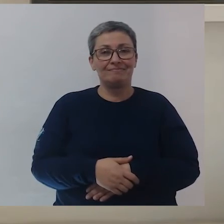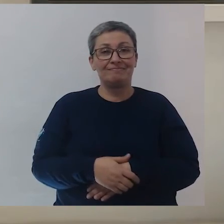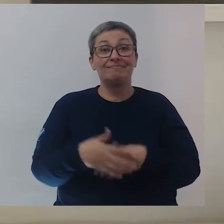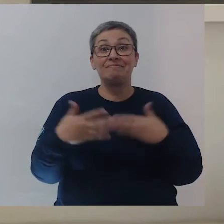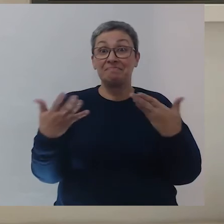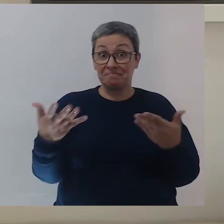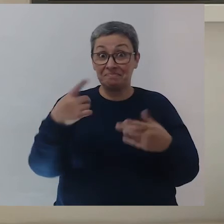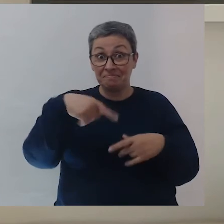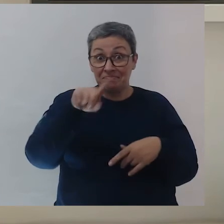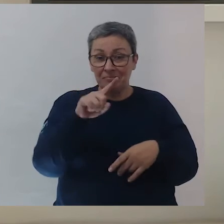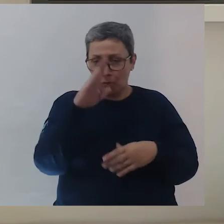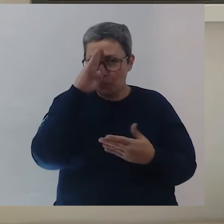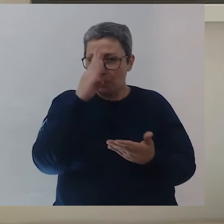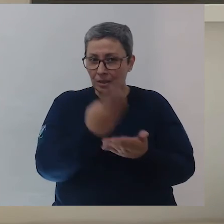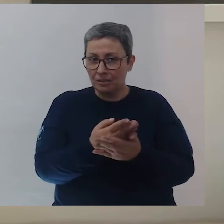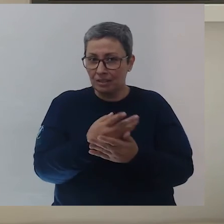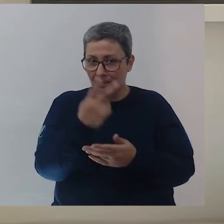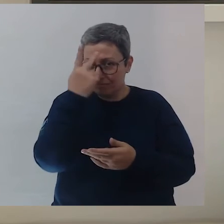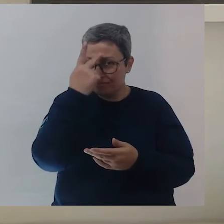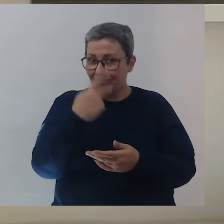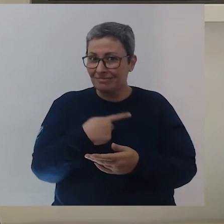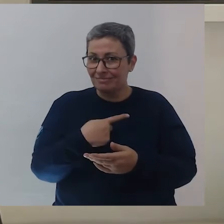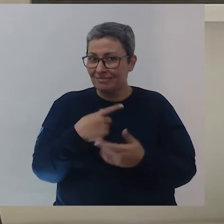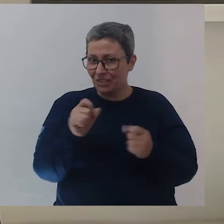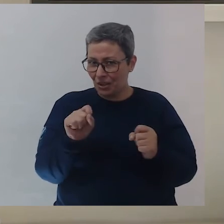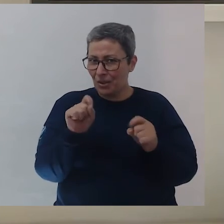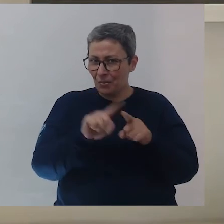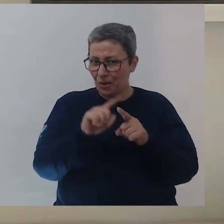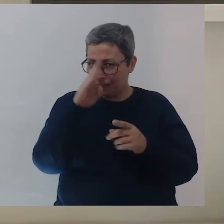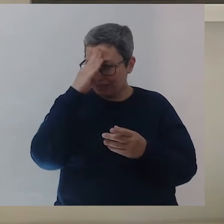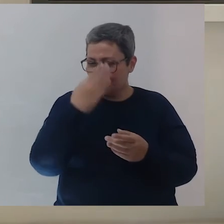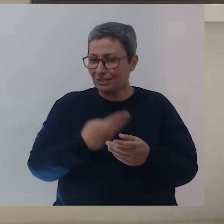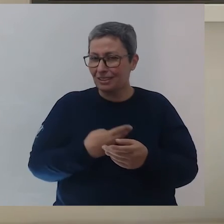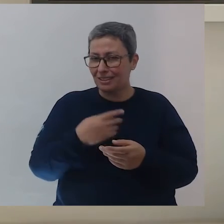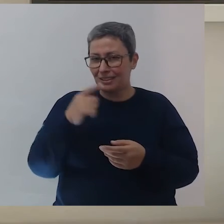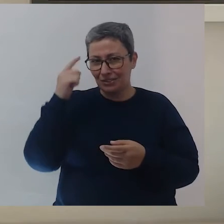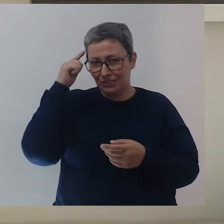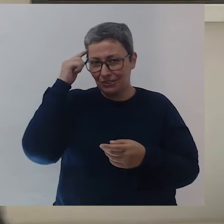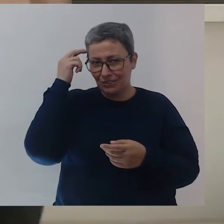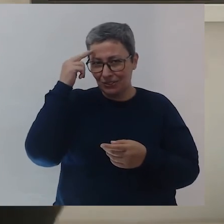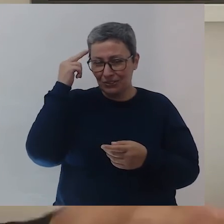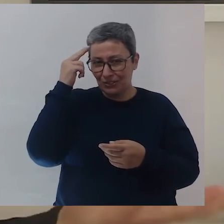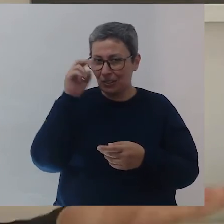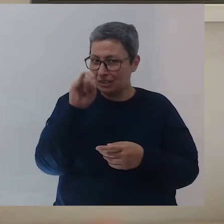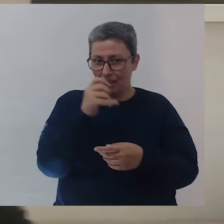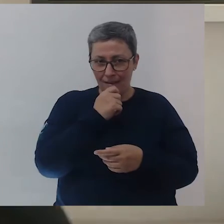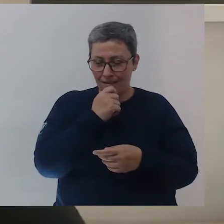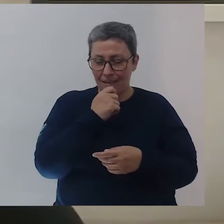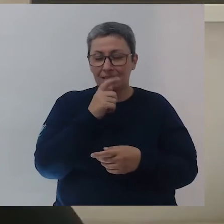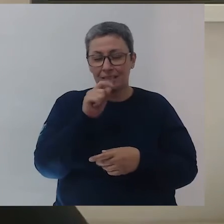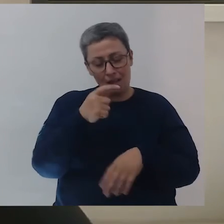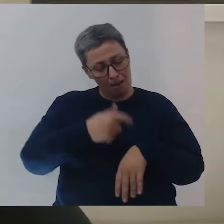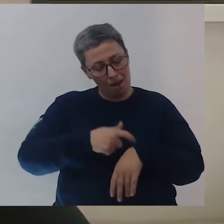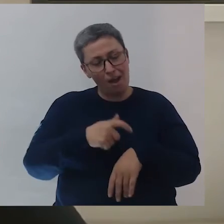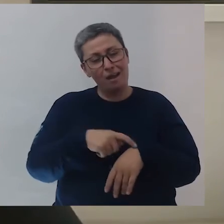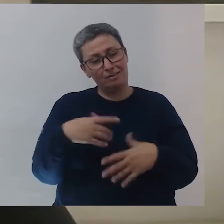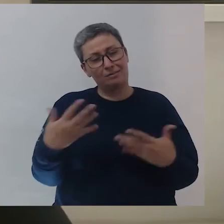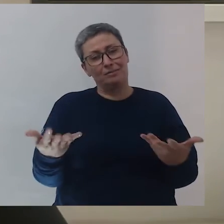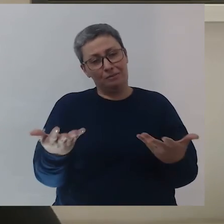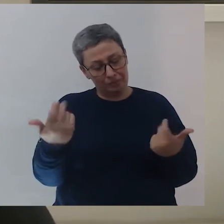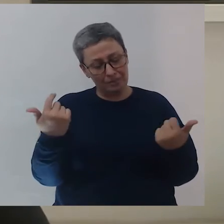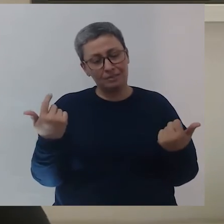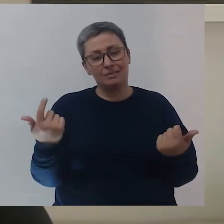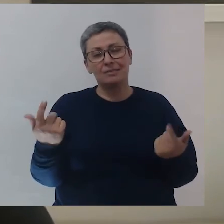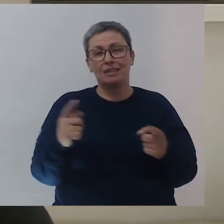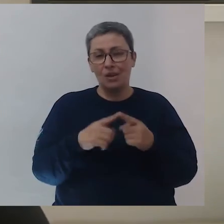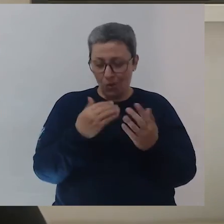E aí, você está acreditando em si mesmo? Está acreditando nos seus sonhos? Se ainda não, já está mais do que na hora